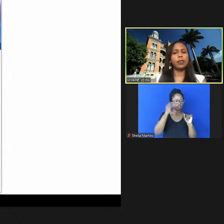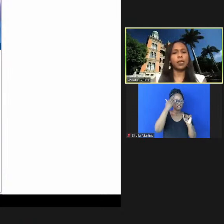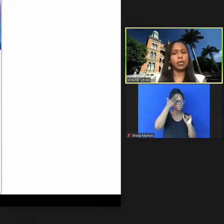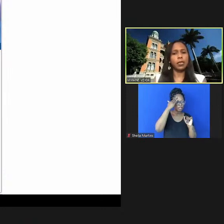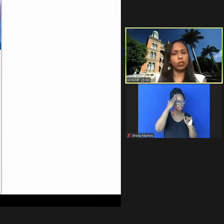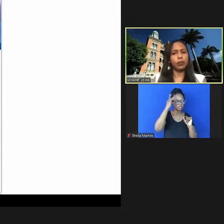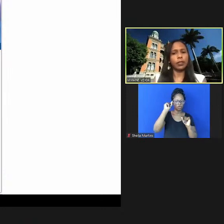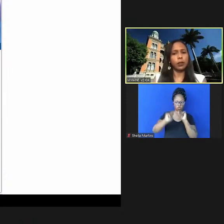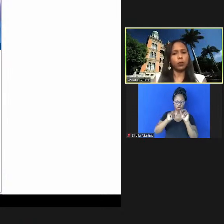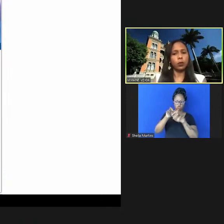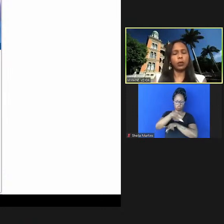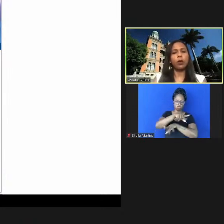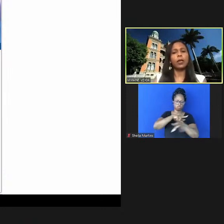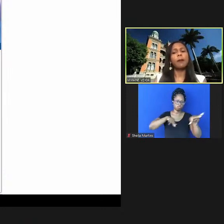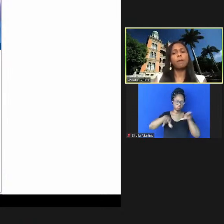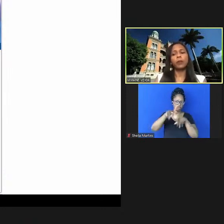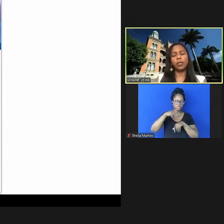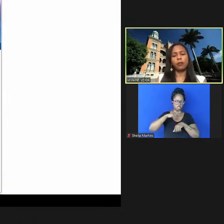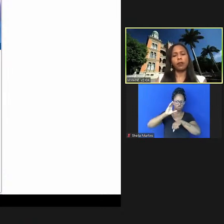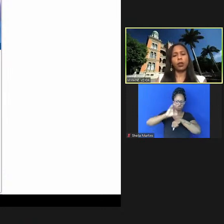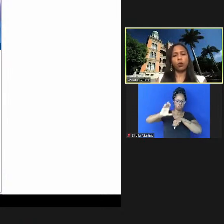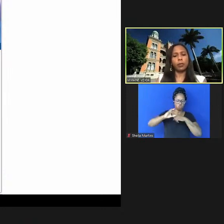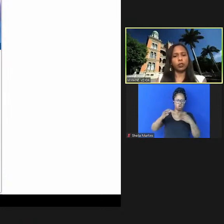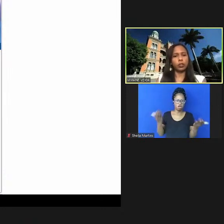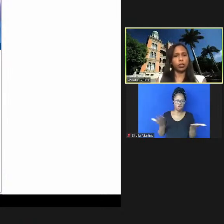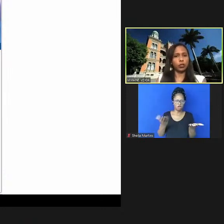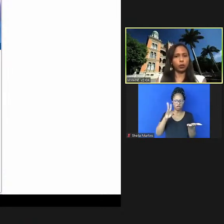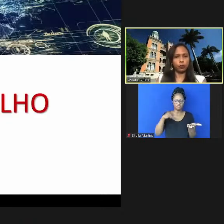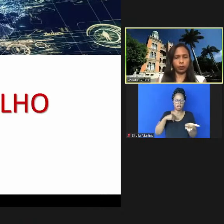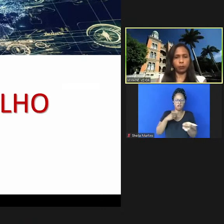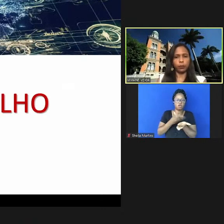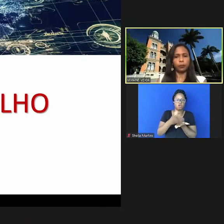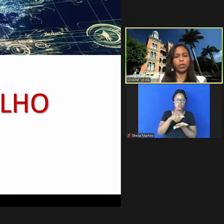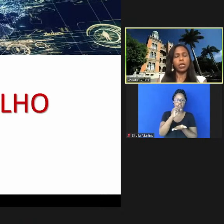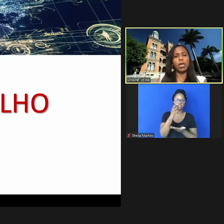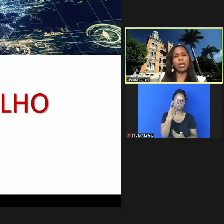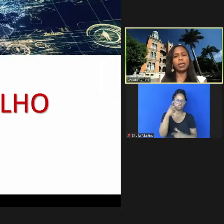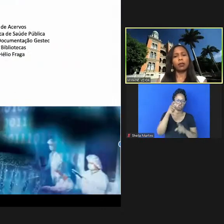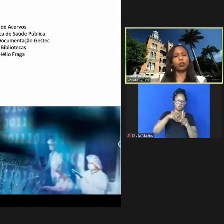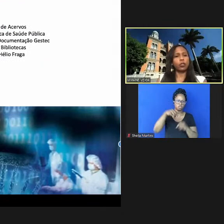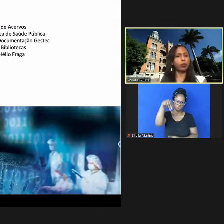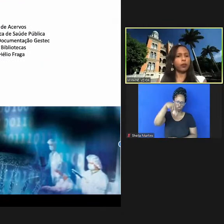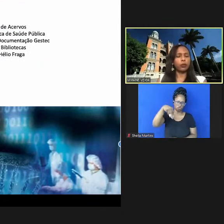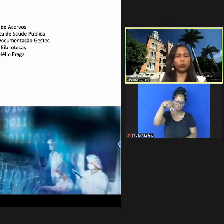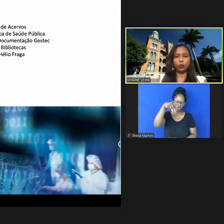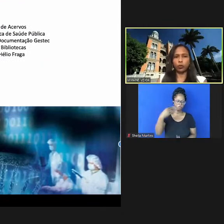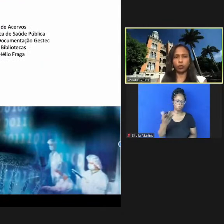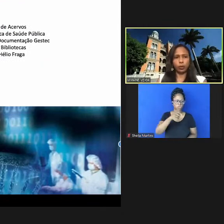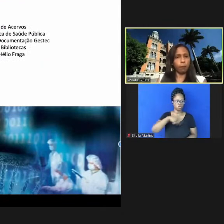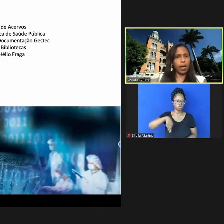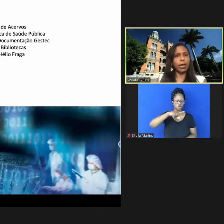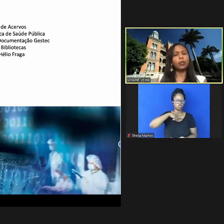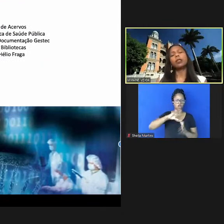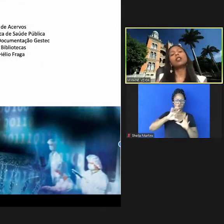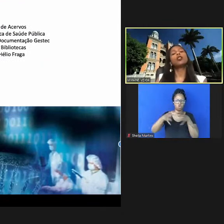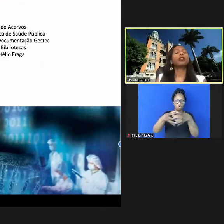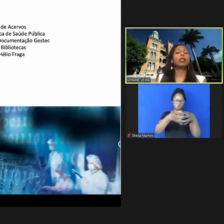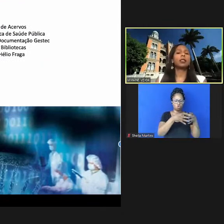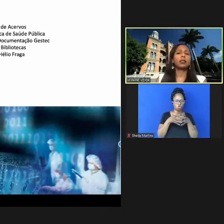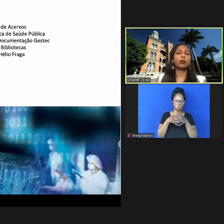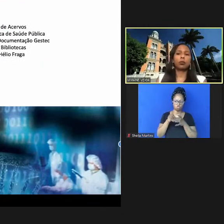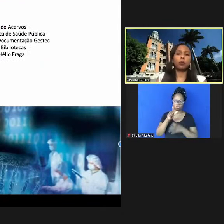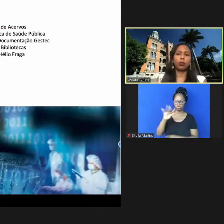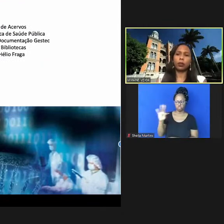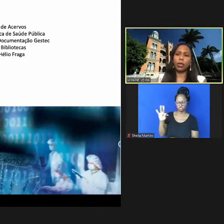diferenças e aí a gente vai ter esse curso agora que vai começar dia 3 de novembro nós temos vários grupos de trabalho de